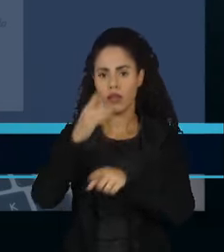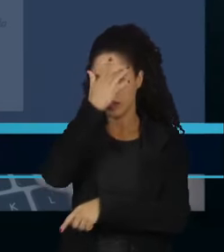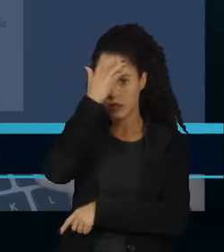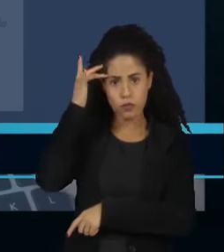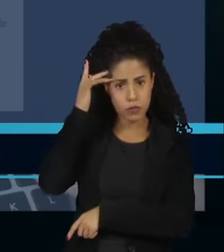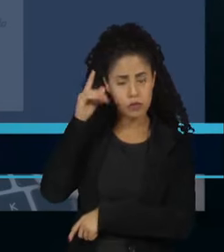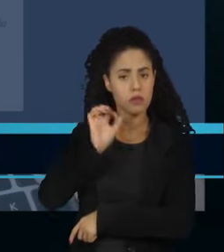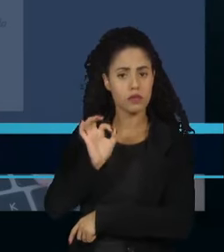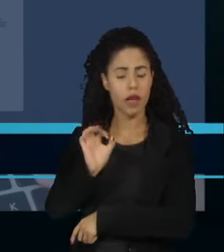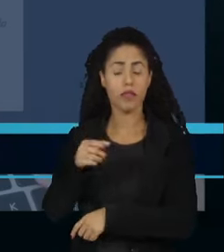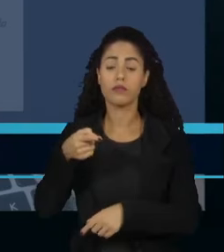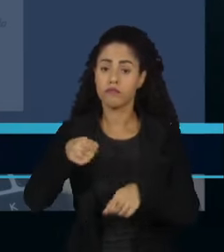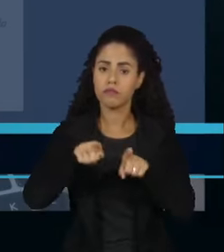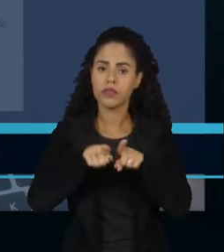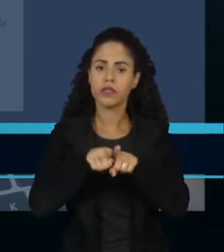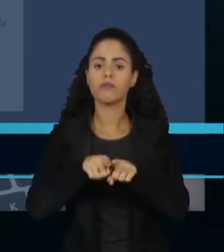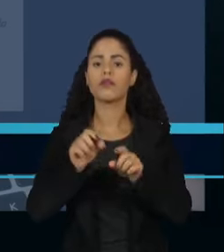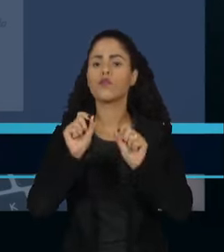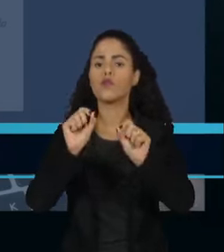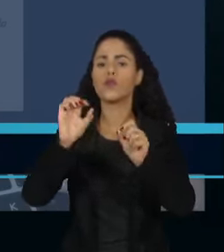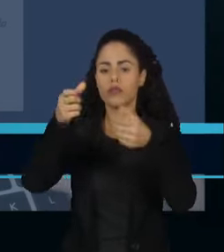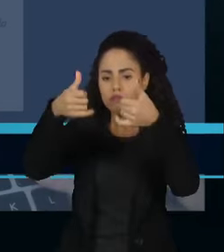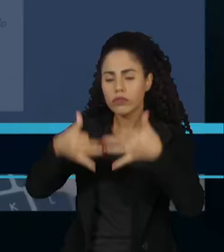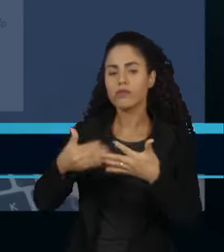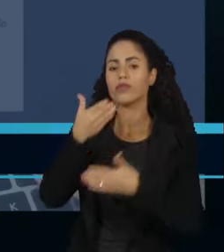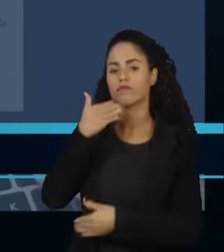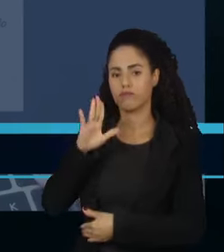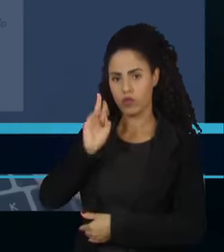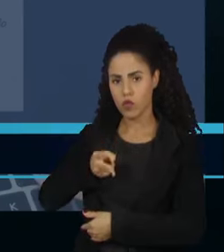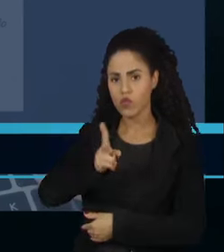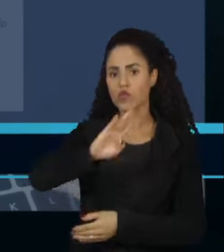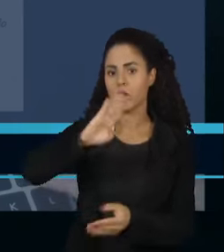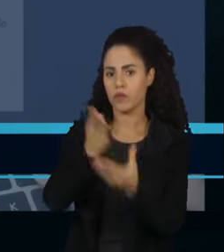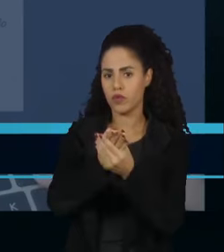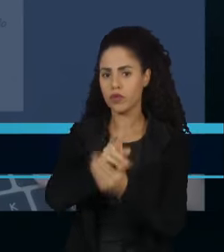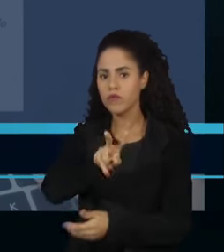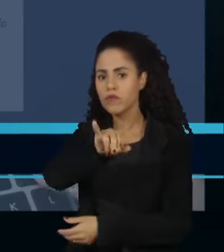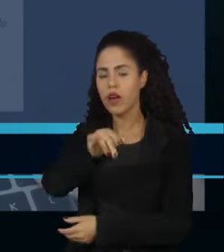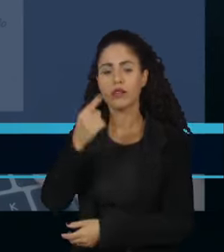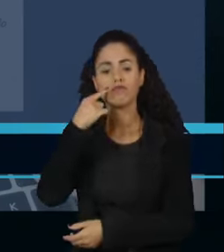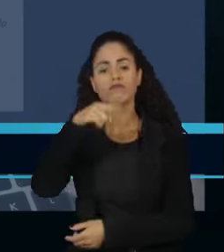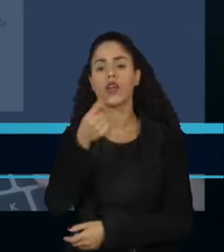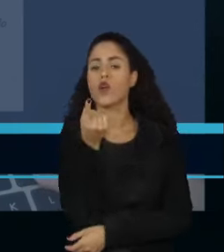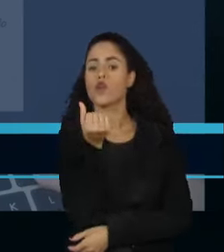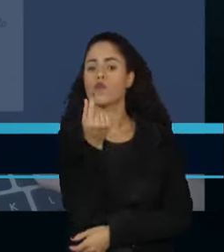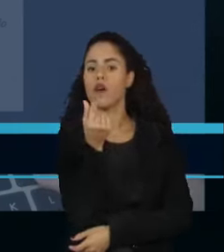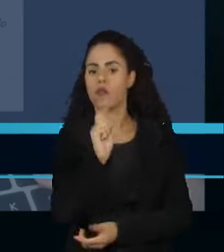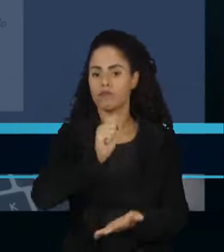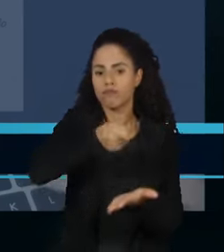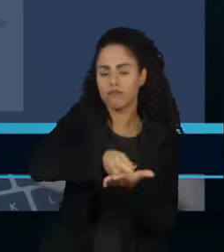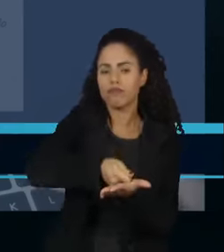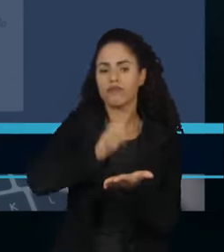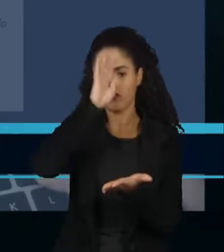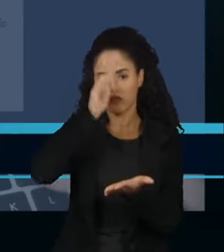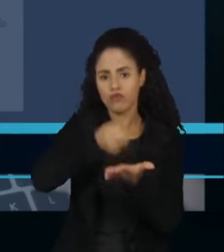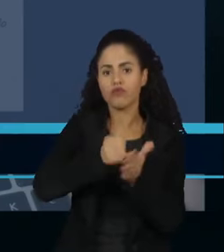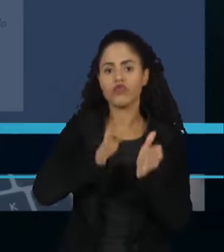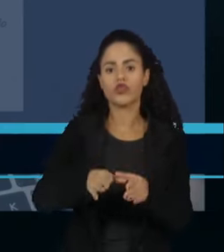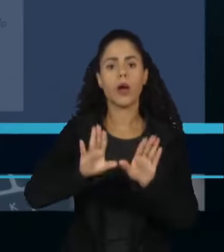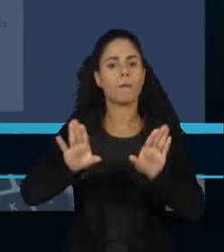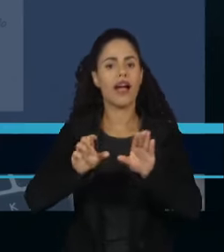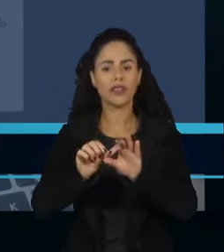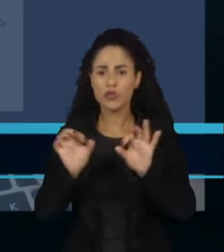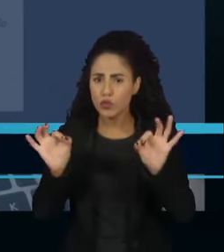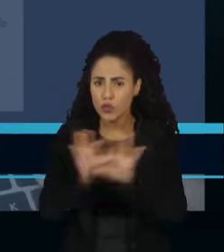A banca promete ainda manter o processo e diz que os valores definidos estão longe de